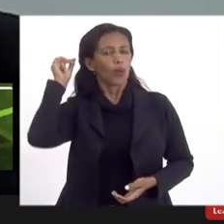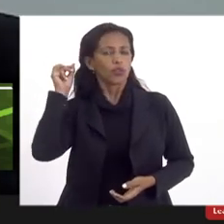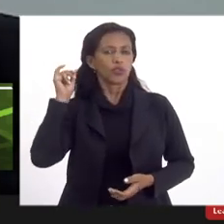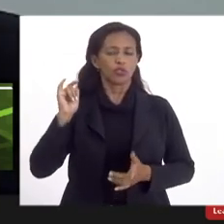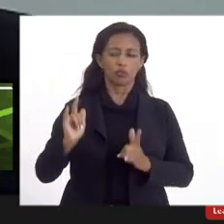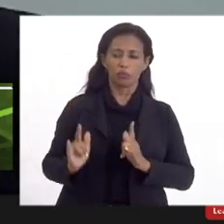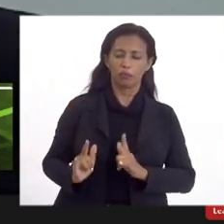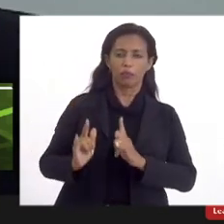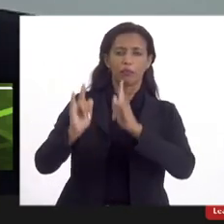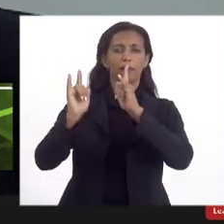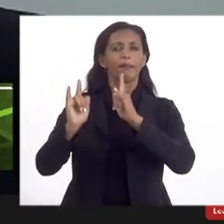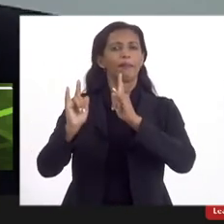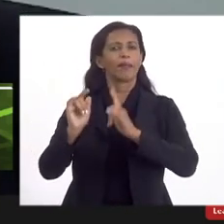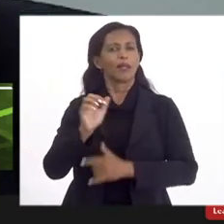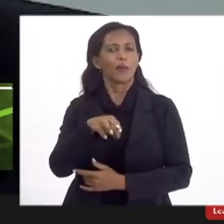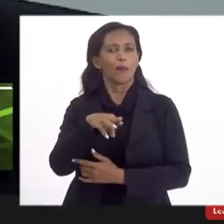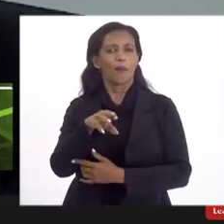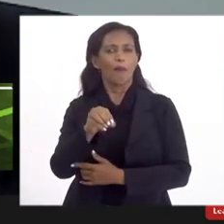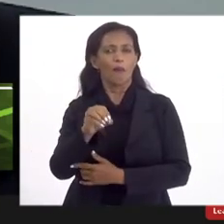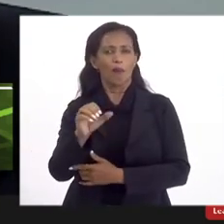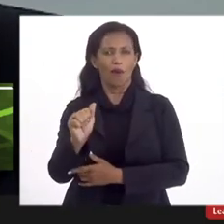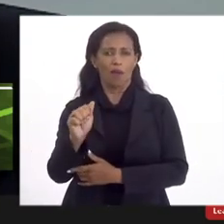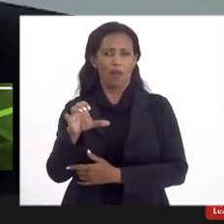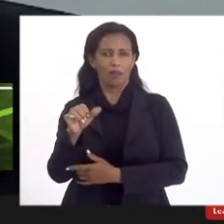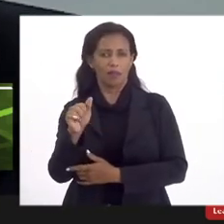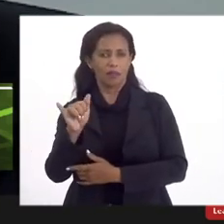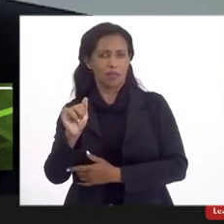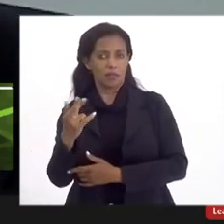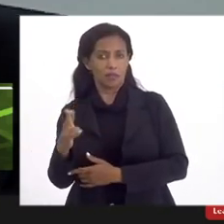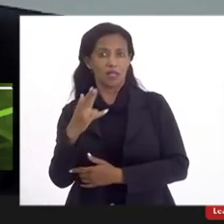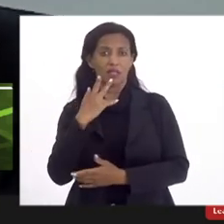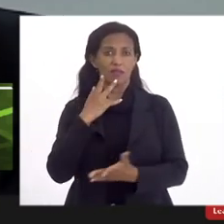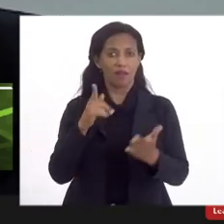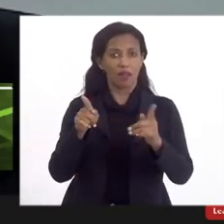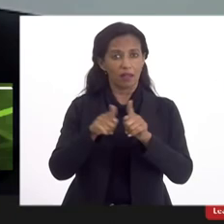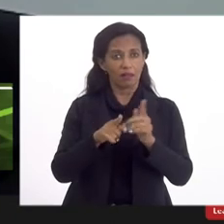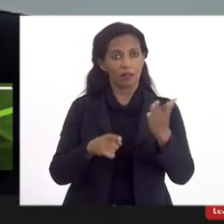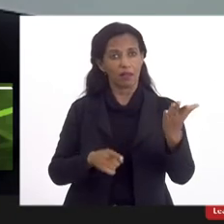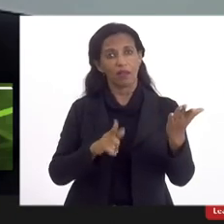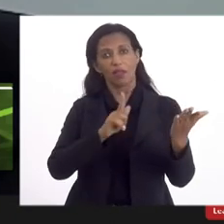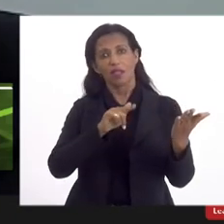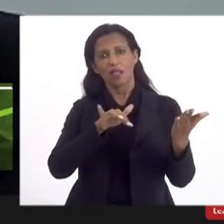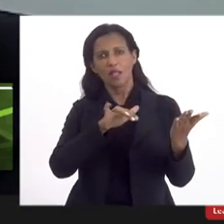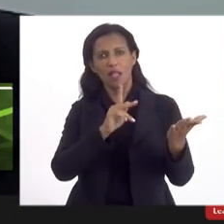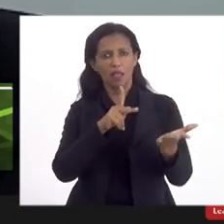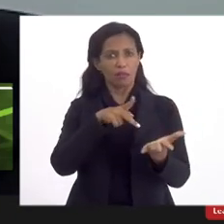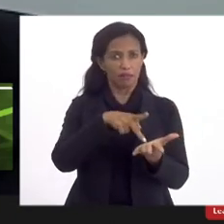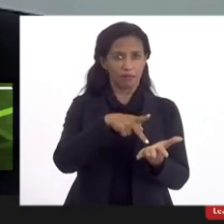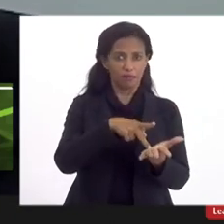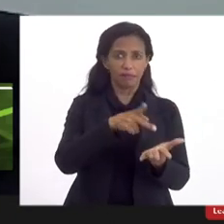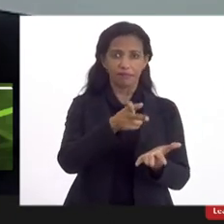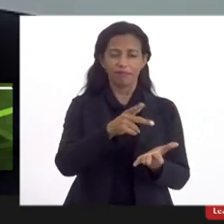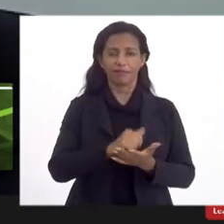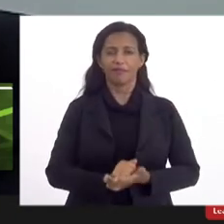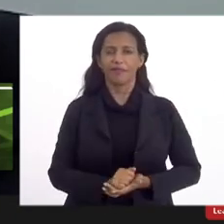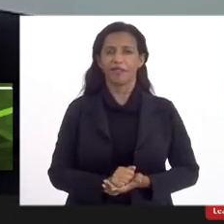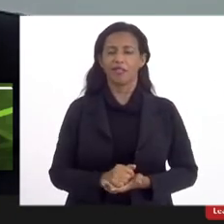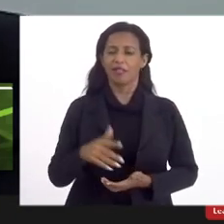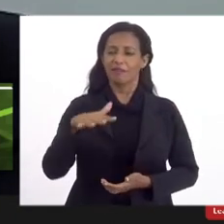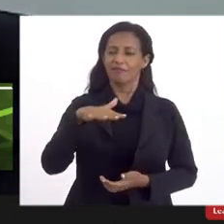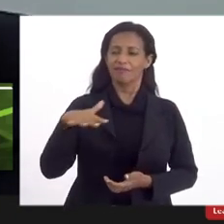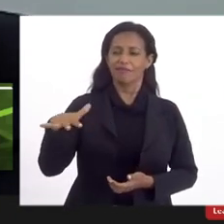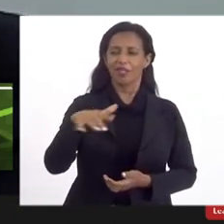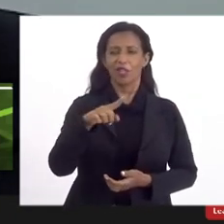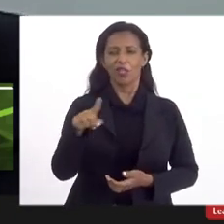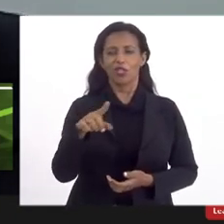dizer também para o senhor Guilherme que realmente a Zona Oeste está